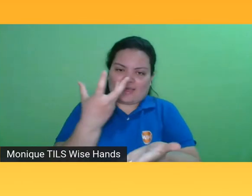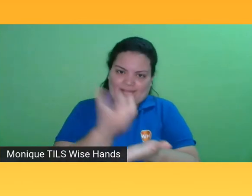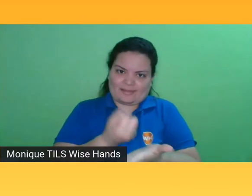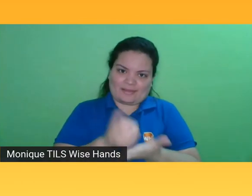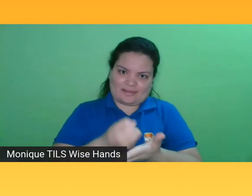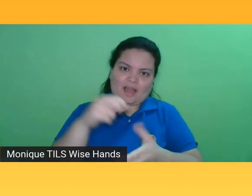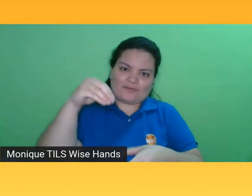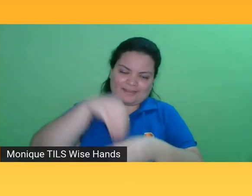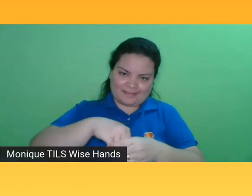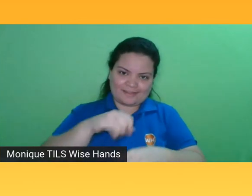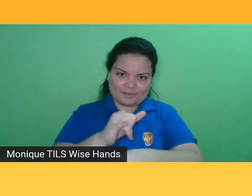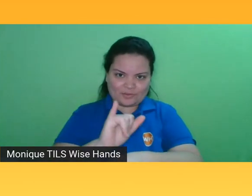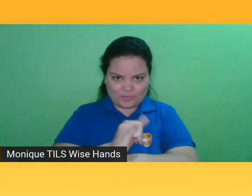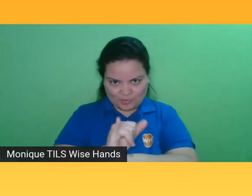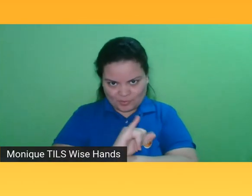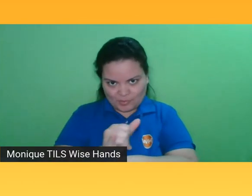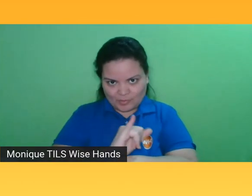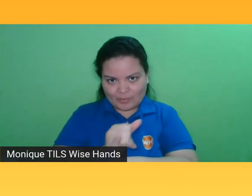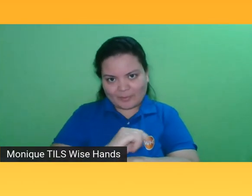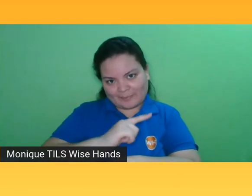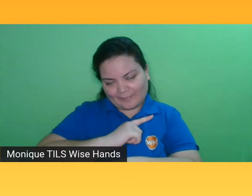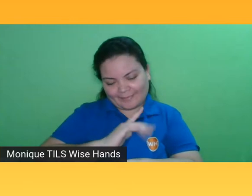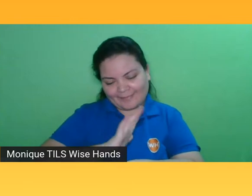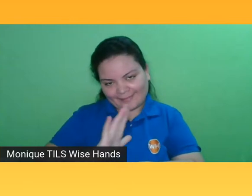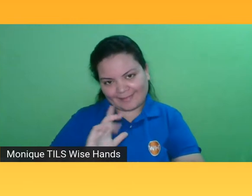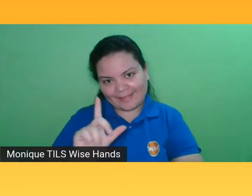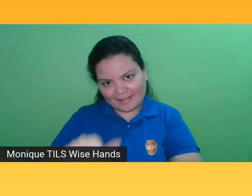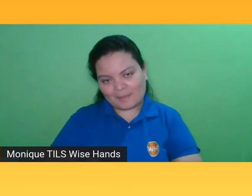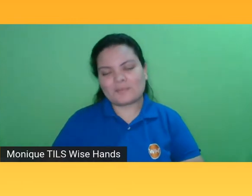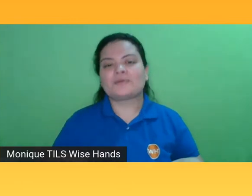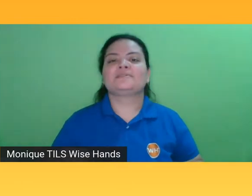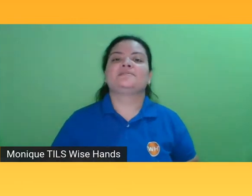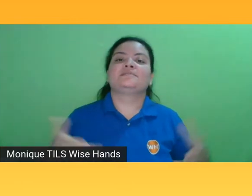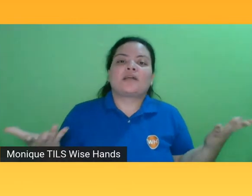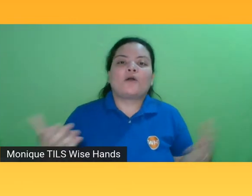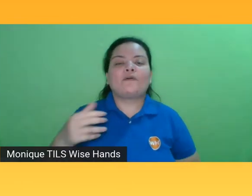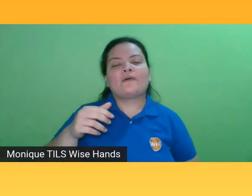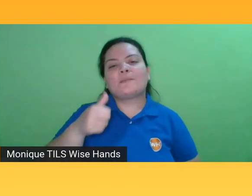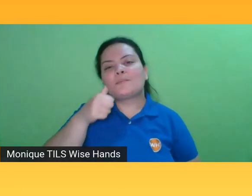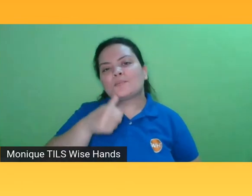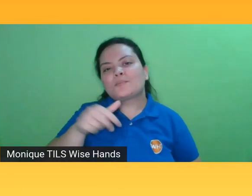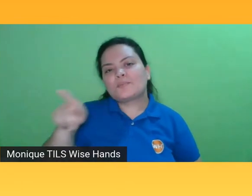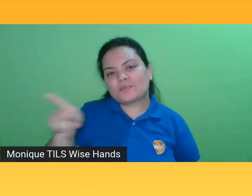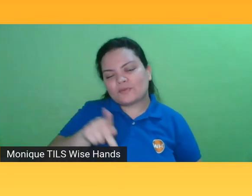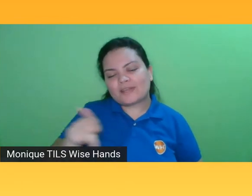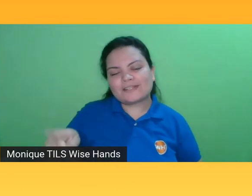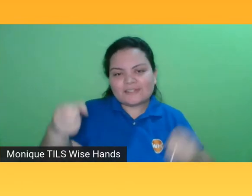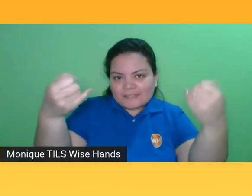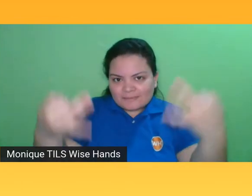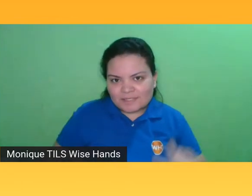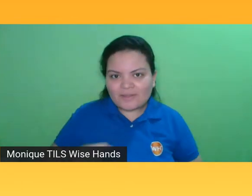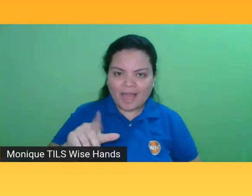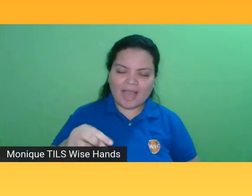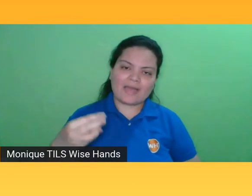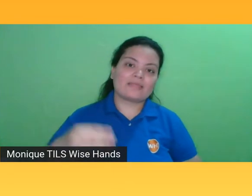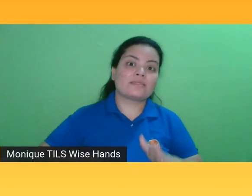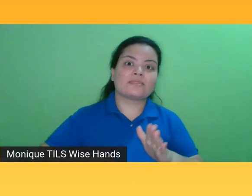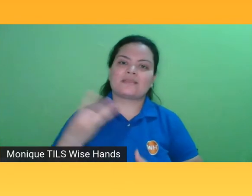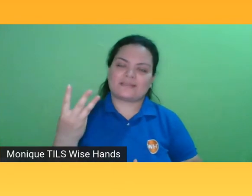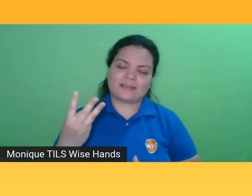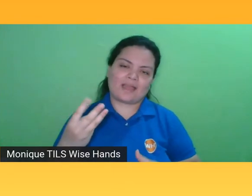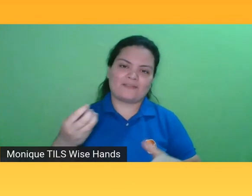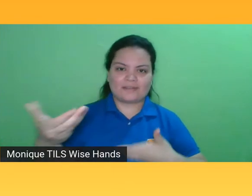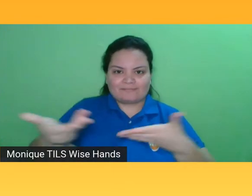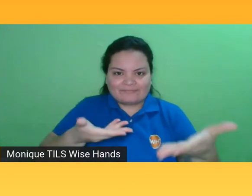YouTube. Então, como a Fernanda falou, essa é a terceira mesa redonda do curso de especialização em produção editorial. Eu fiz até